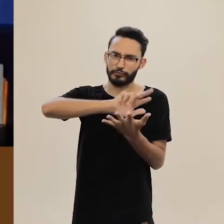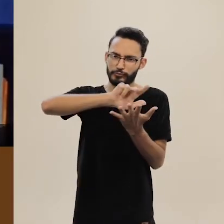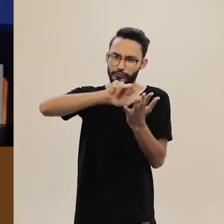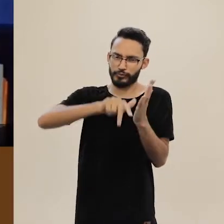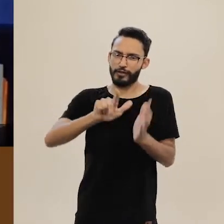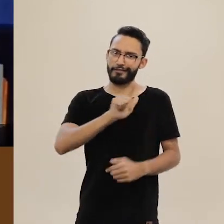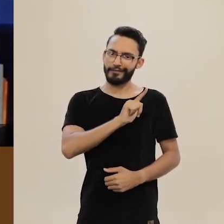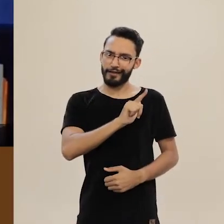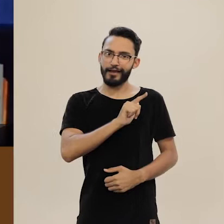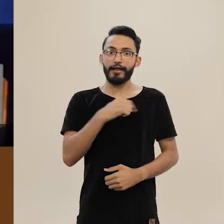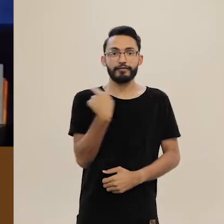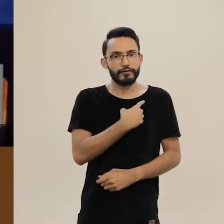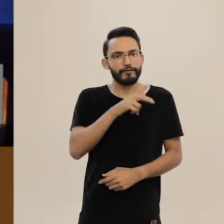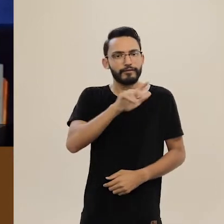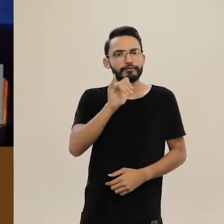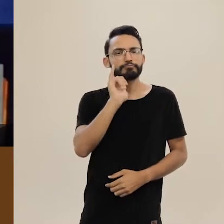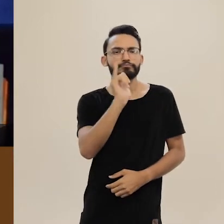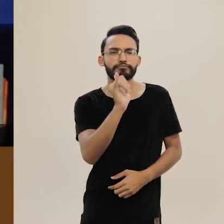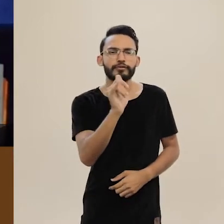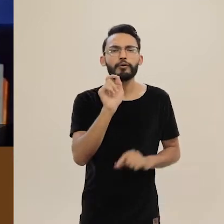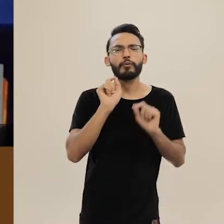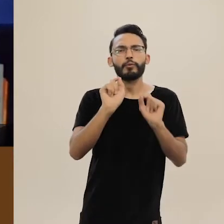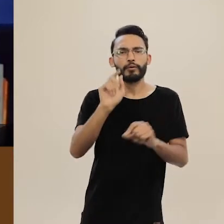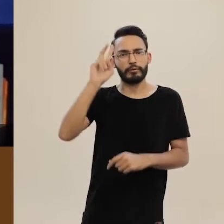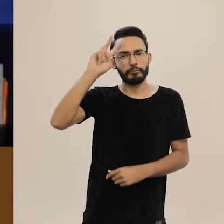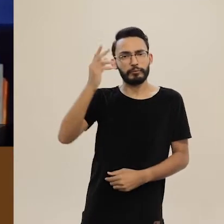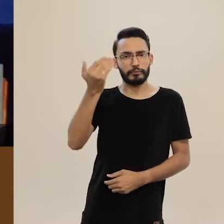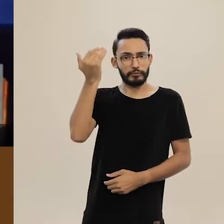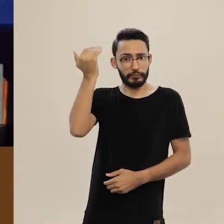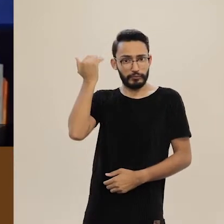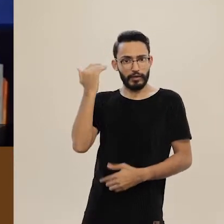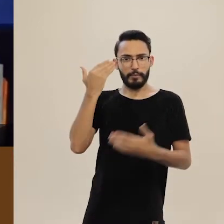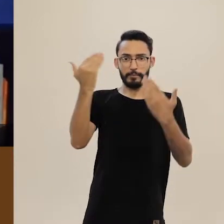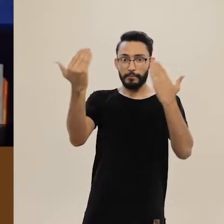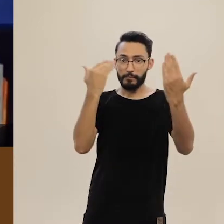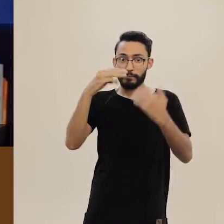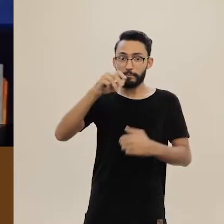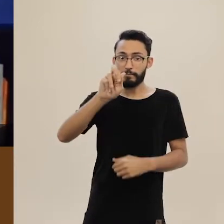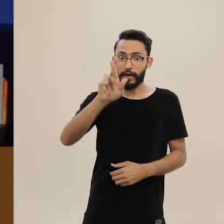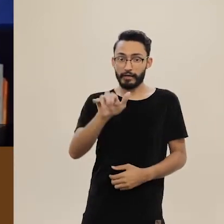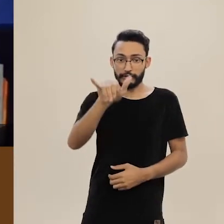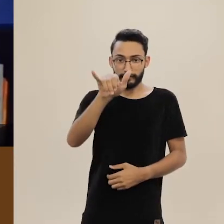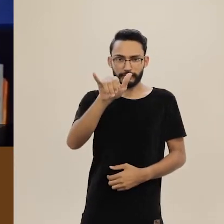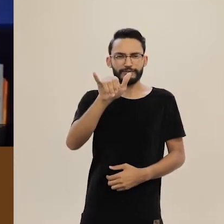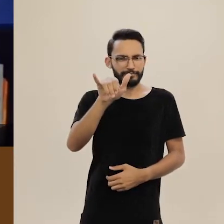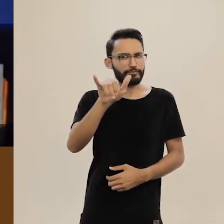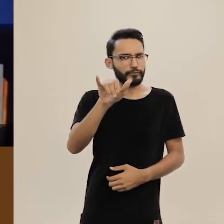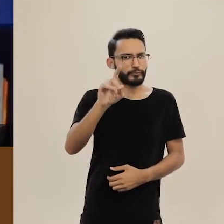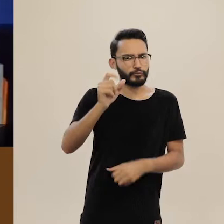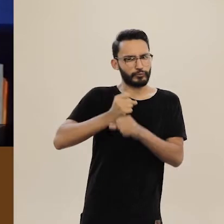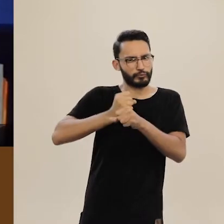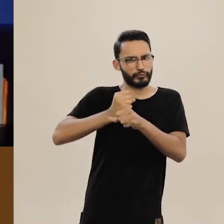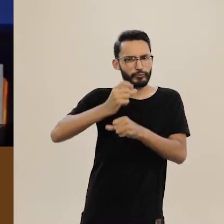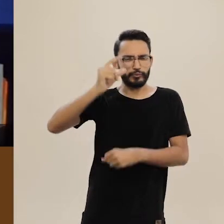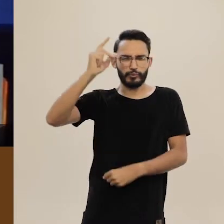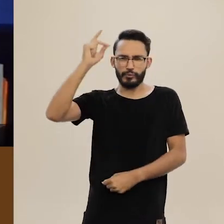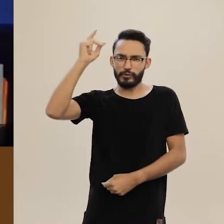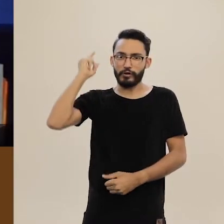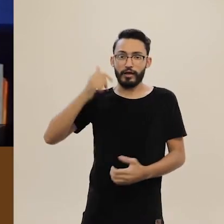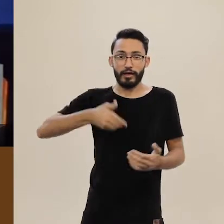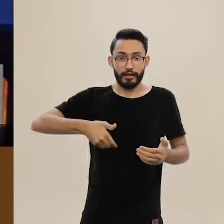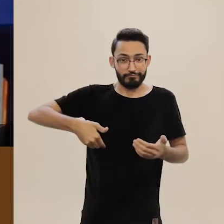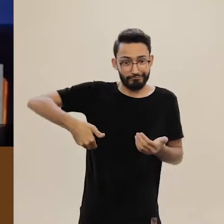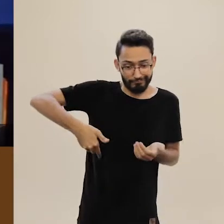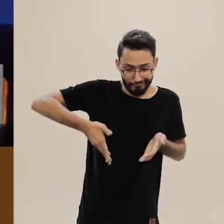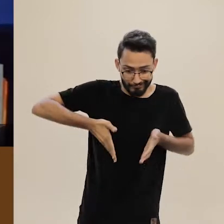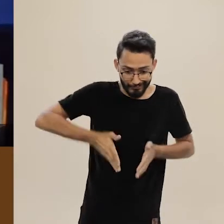interação, vamos contar um breve acontecimento narrado pela psiquiatra Marie Bonafé. Na Idade Média, foi feito um experimento com